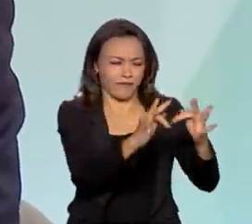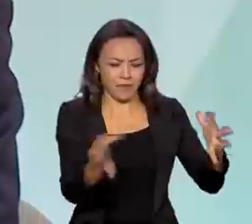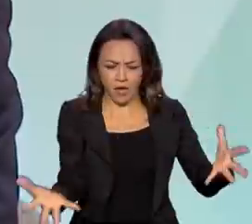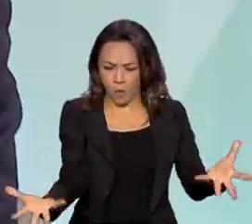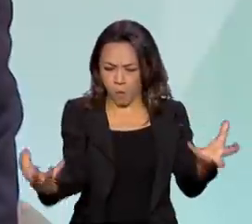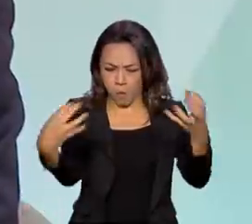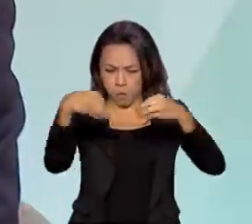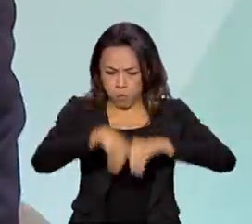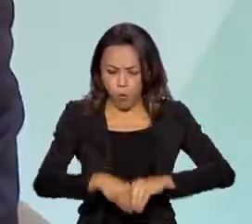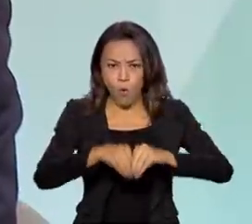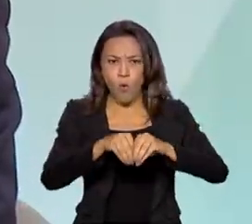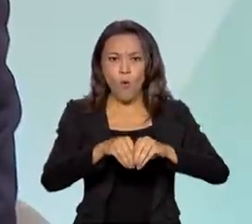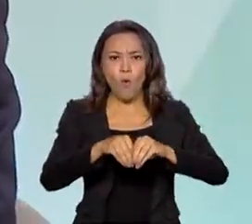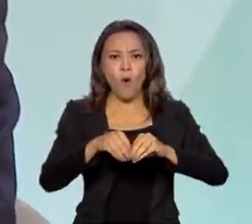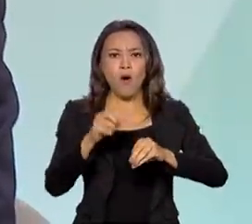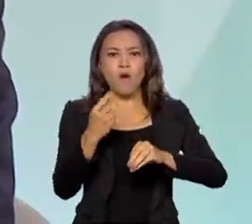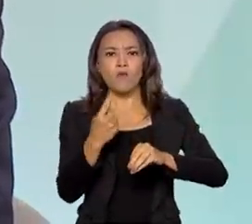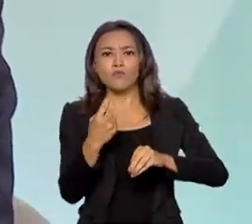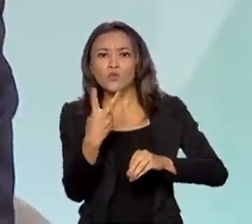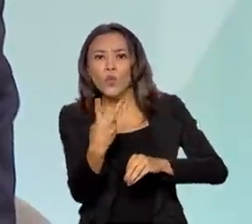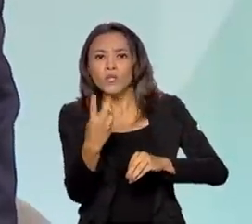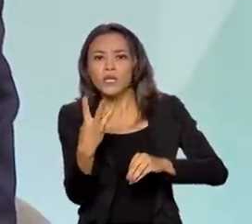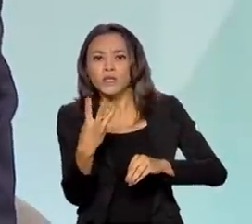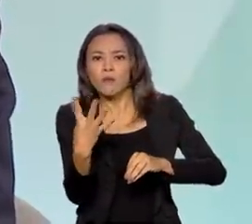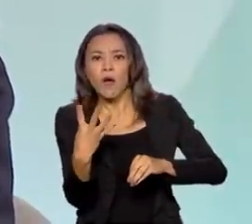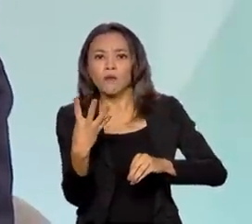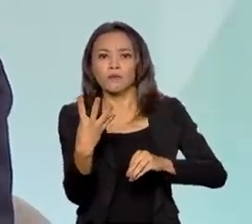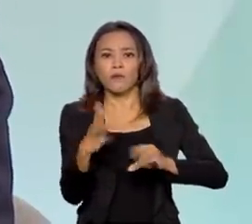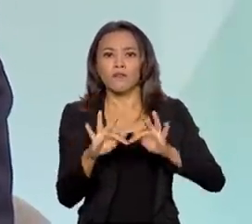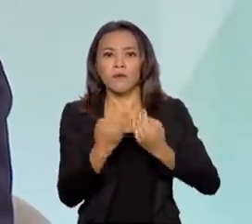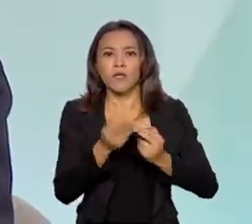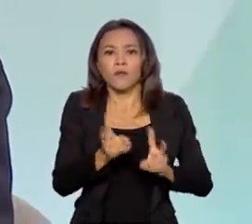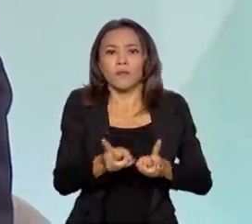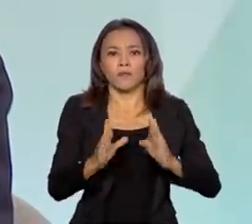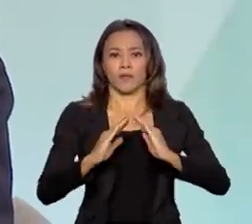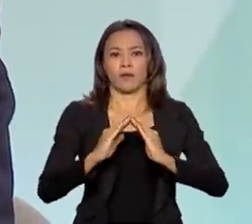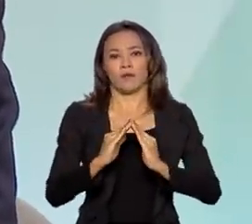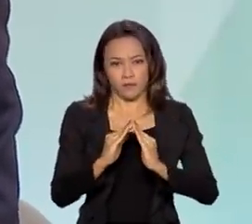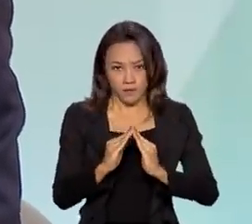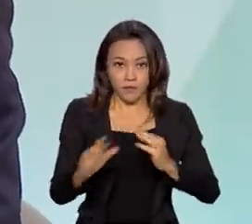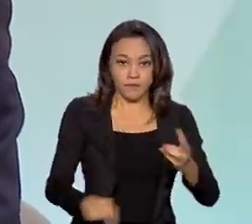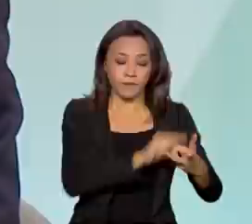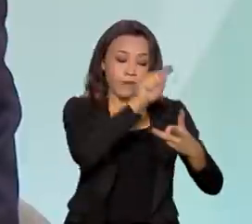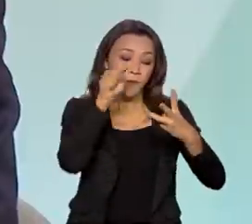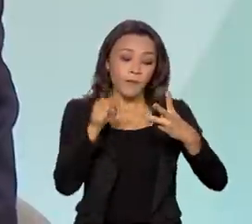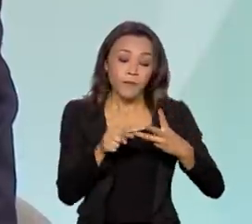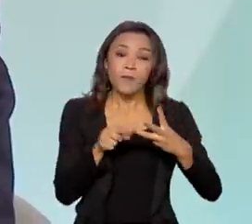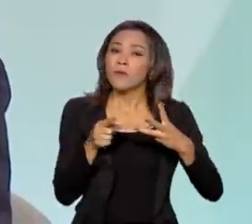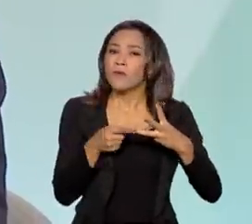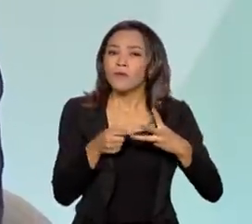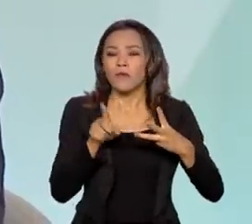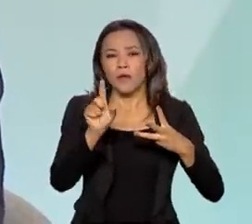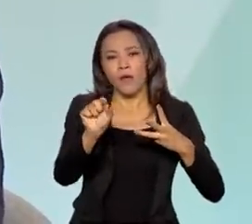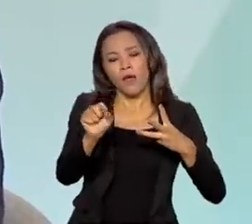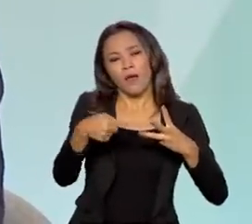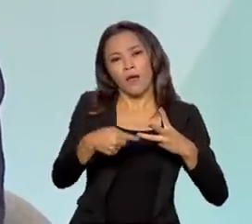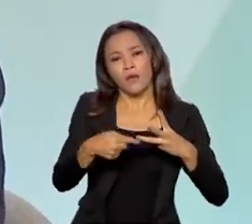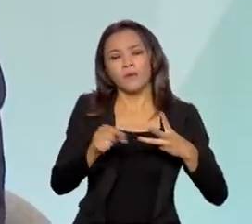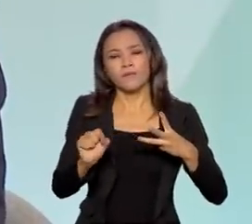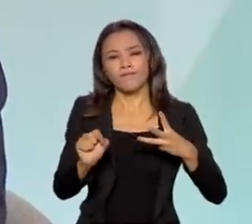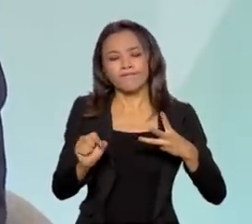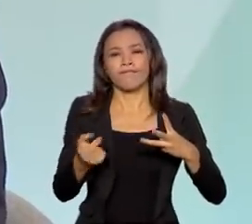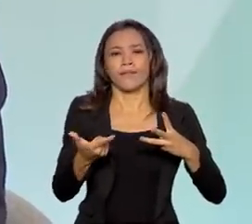situações em que mais de uma família coabitam no mesmo imóvel. E o terceiro componente são as